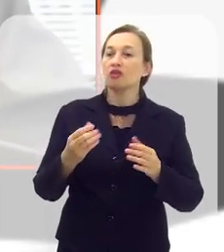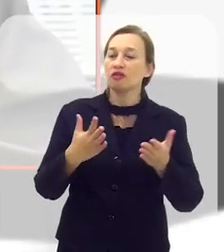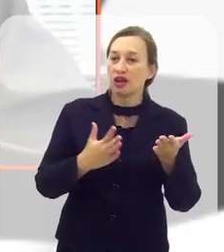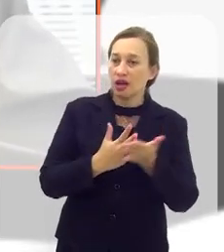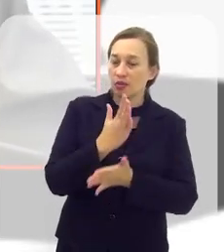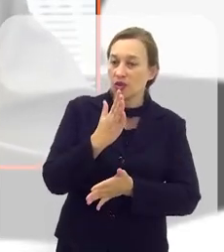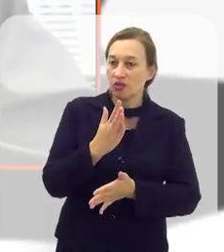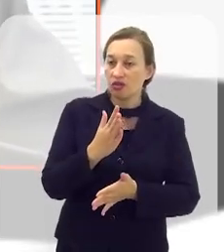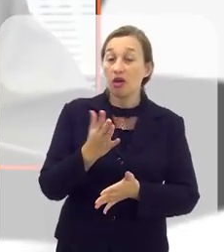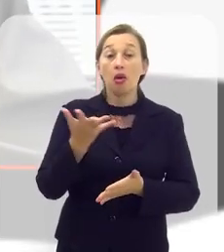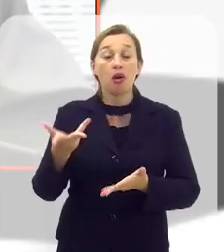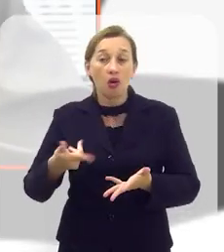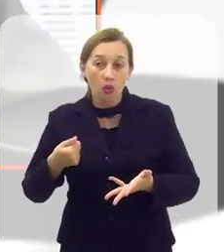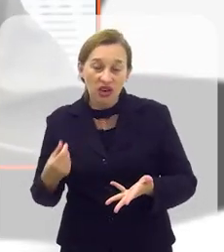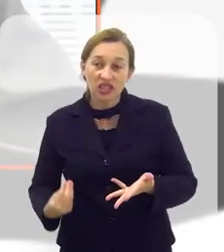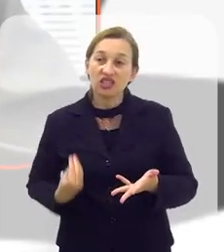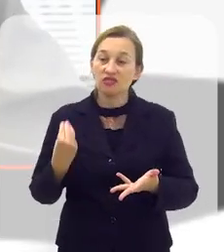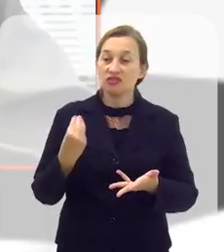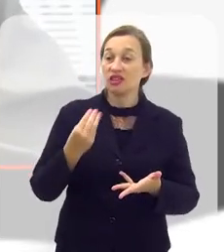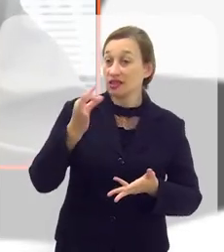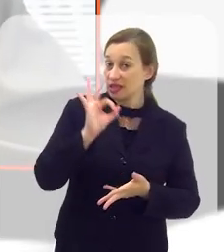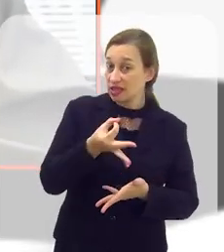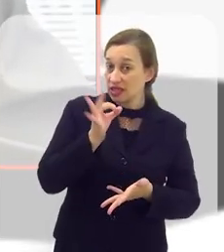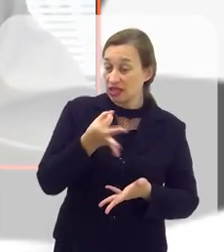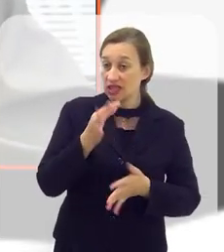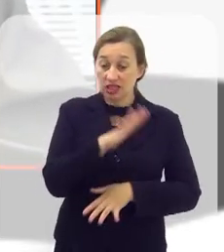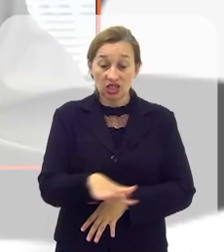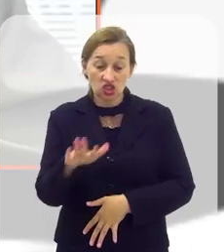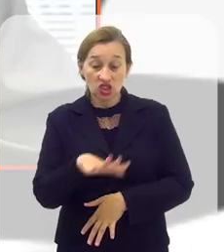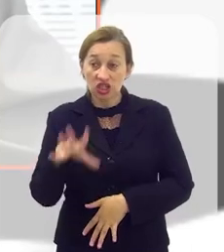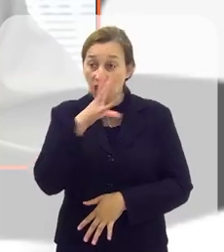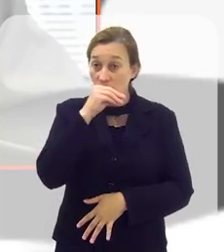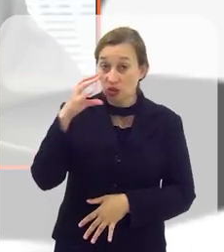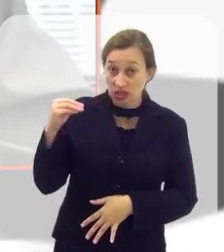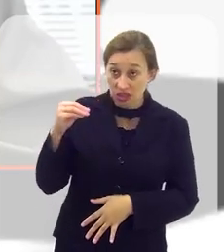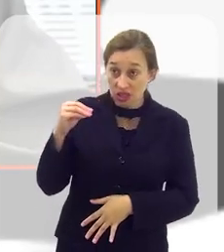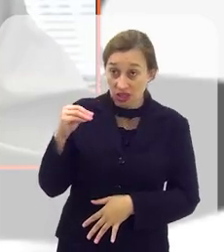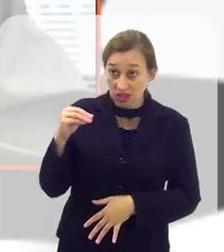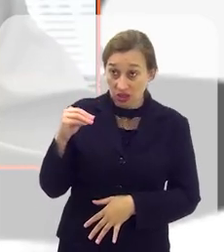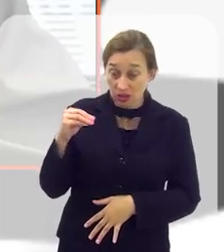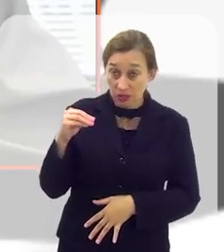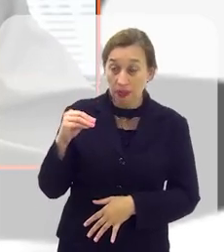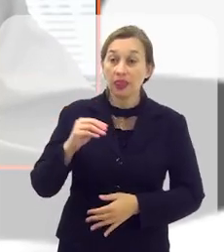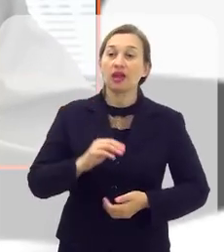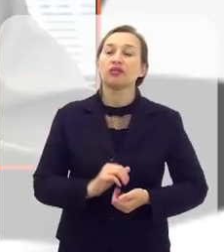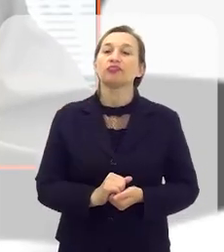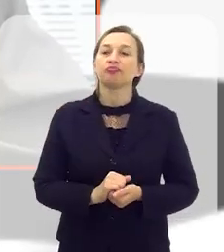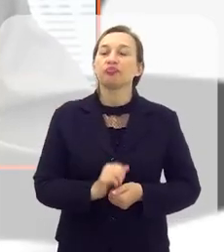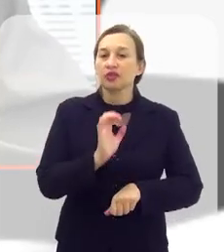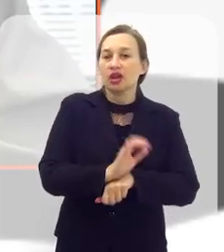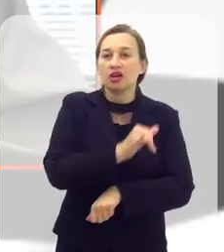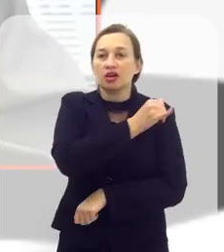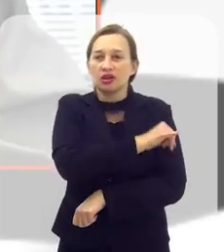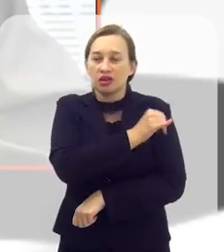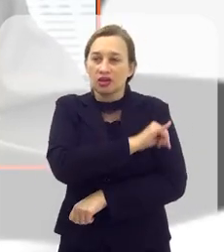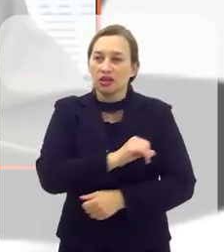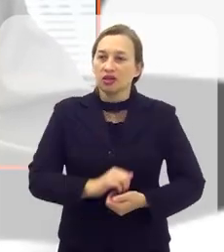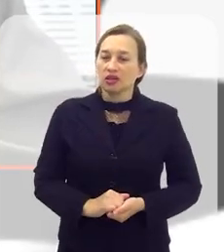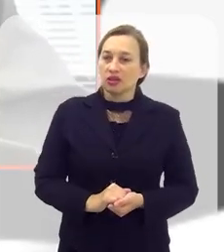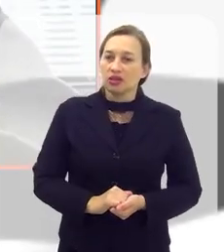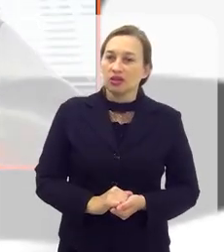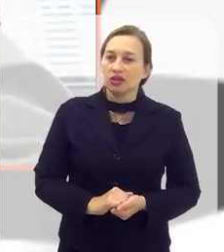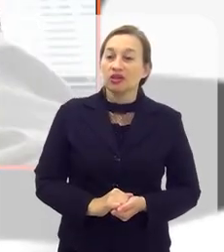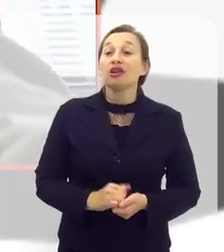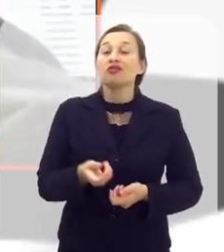eu tenho certeza que nós vamos melhorar a qualidade de vida das crianças e adolescentes do estado do Rio de